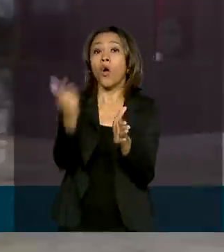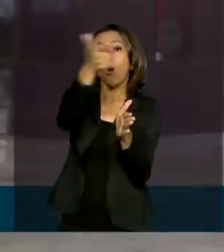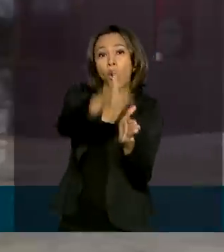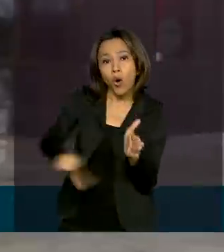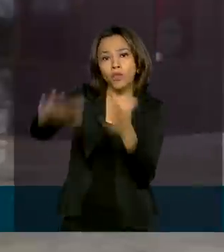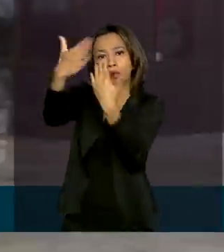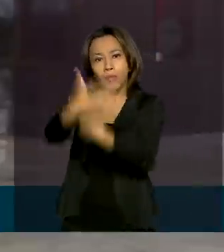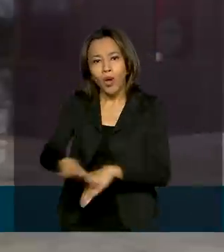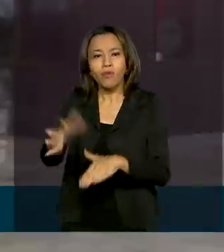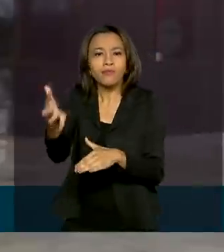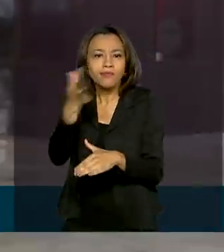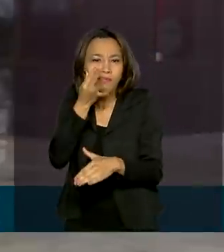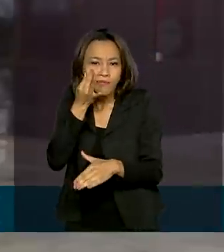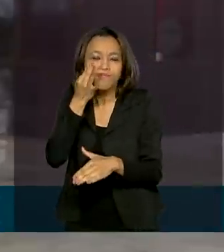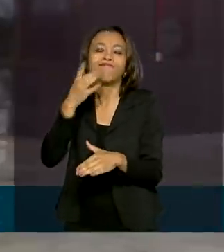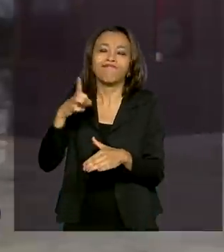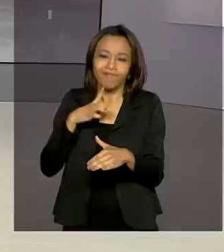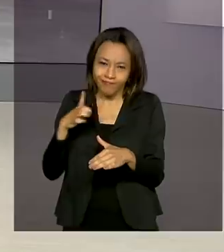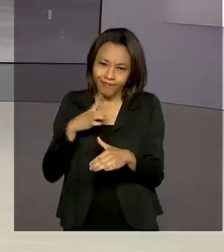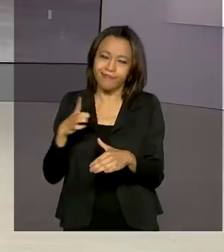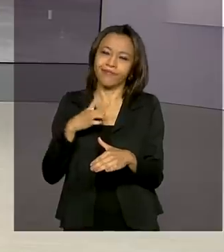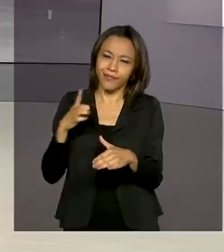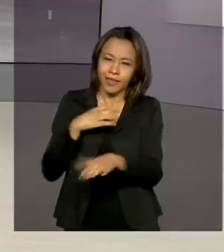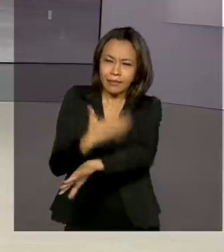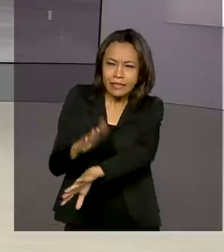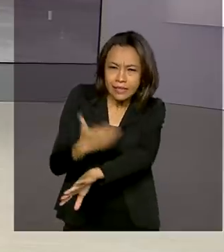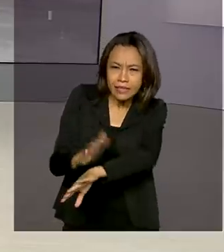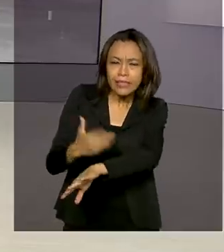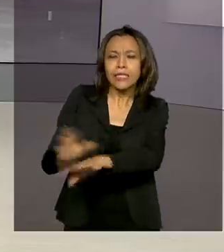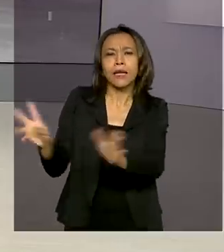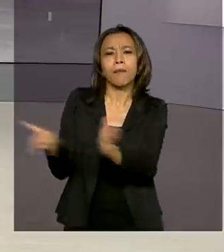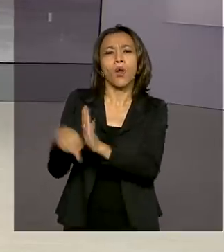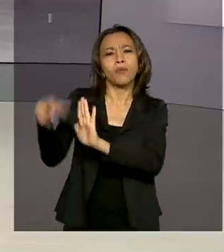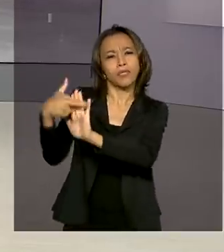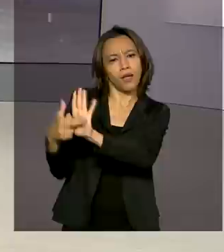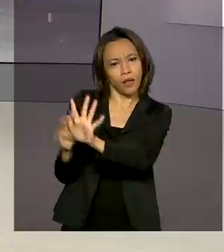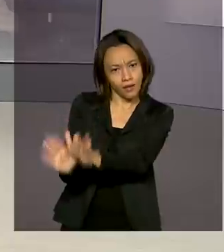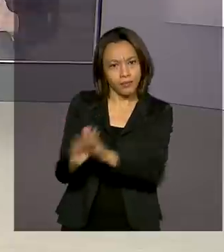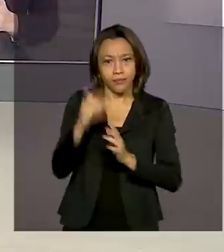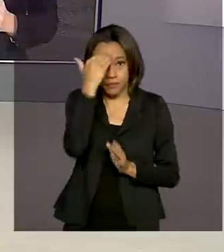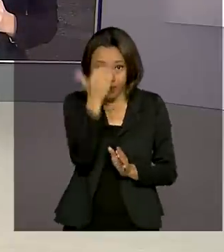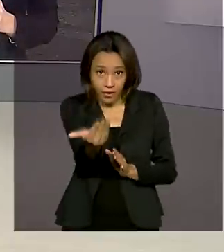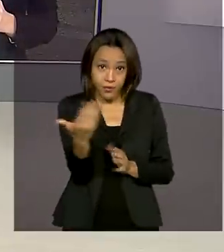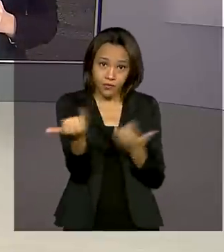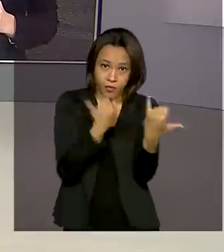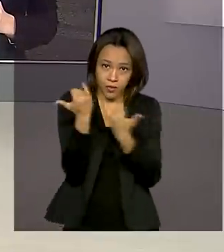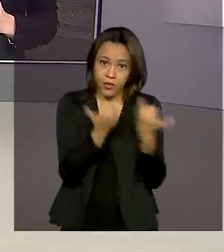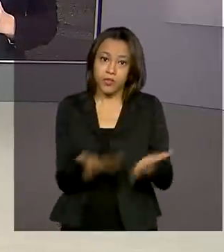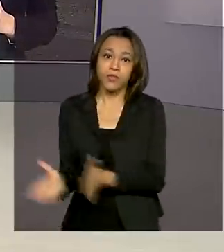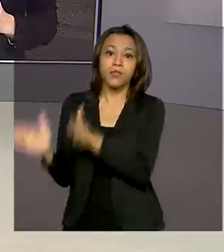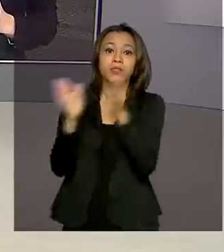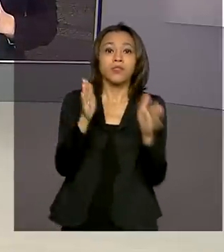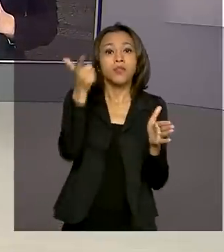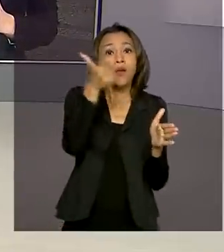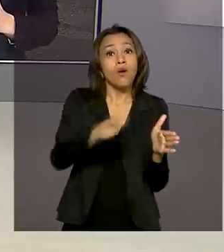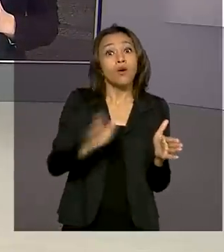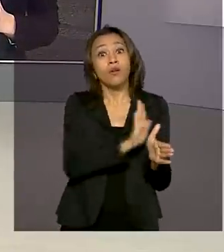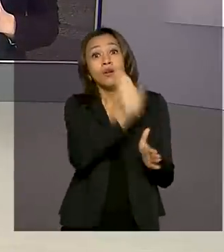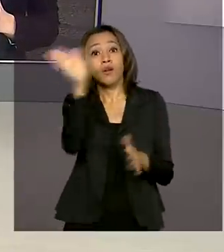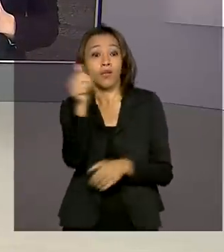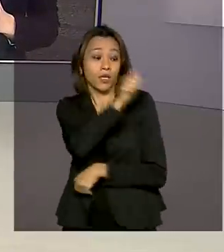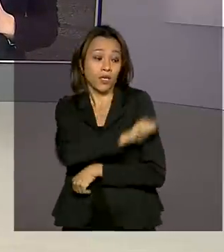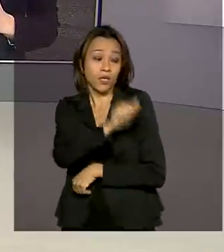que terá edital próprio. Renata, com você. Tá certo, Glauco. Obrigada pelas suas informações. Vamos agora ao Rio de Janeiro, porque a Caixa